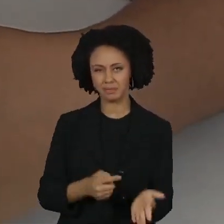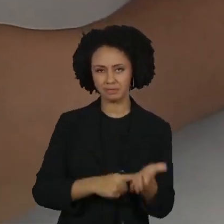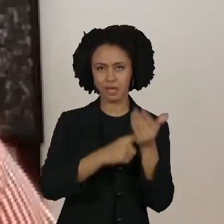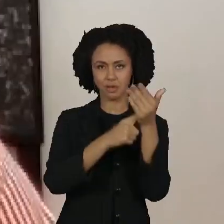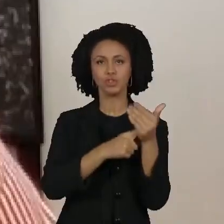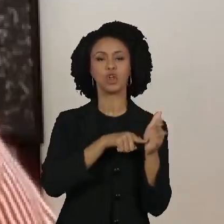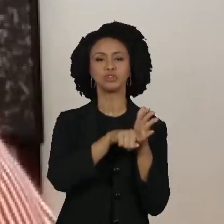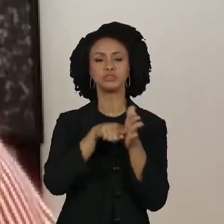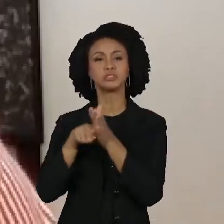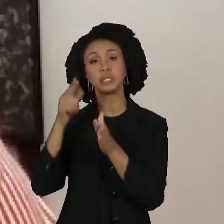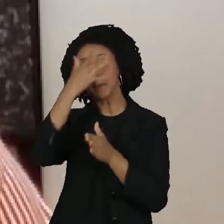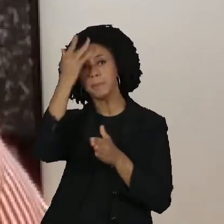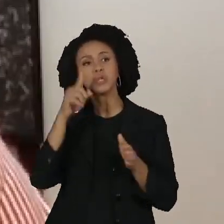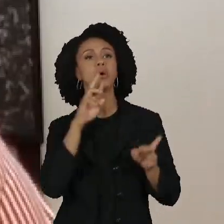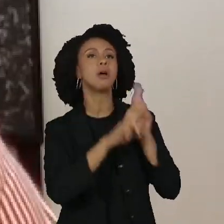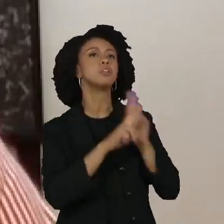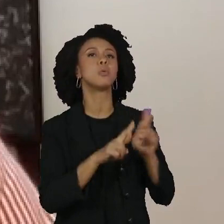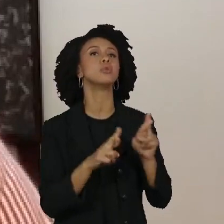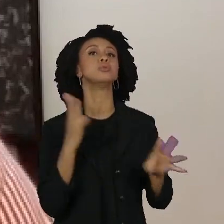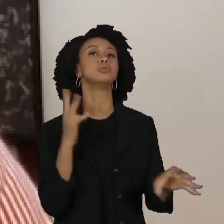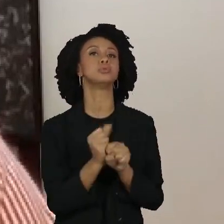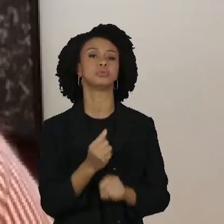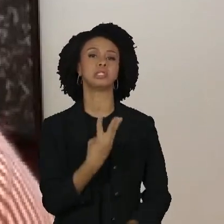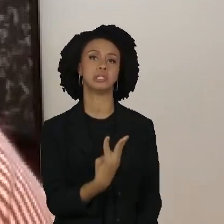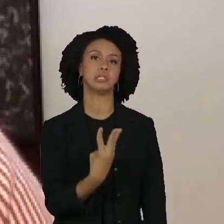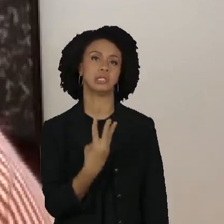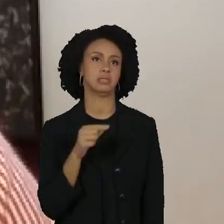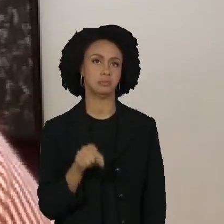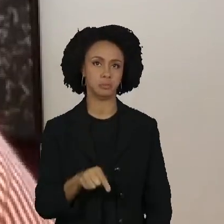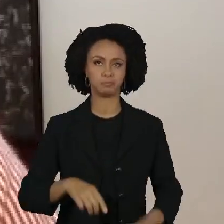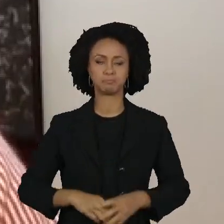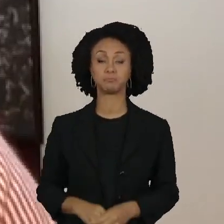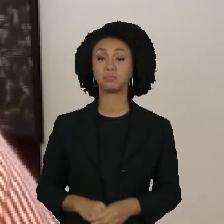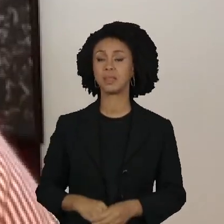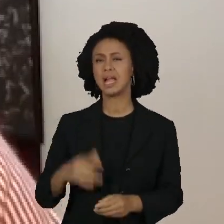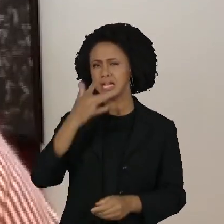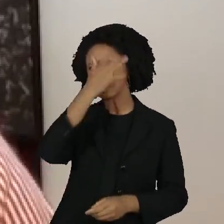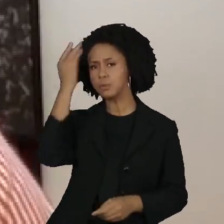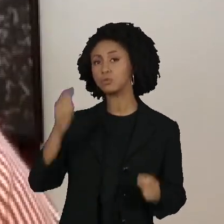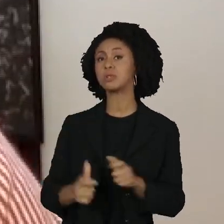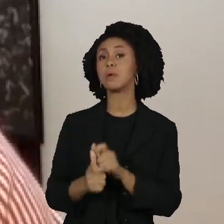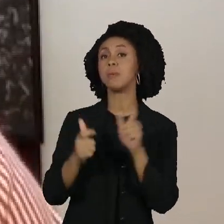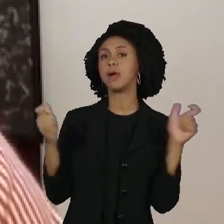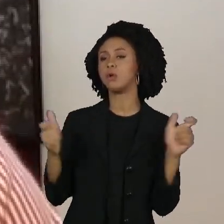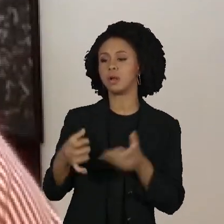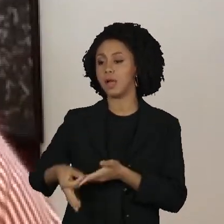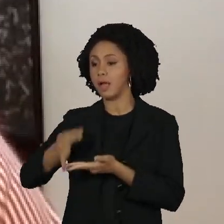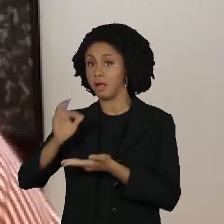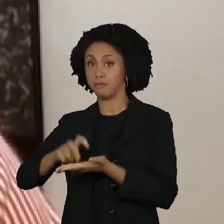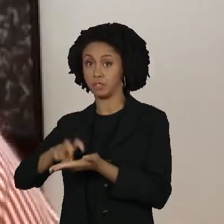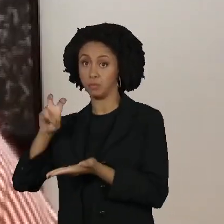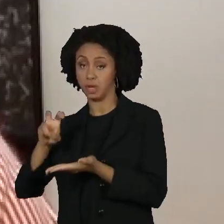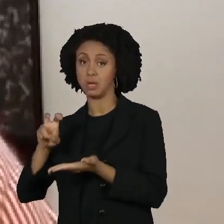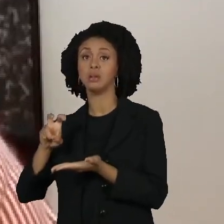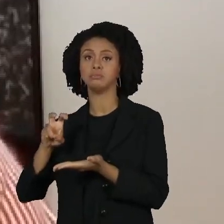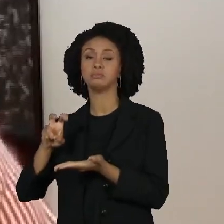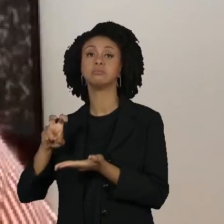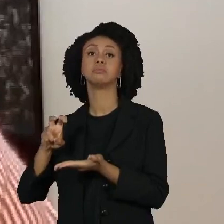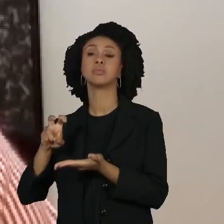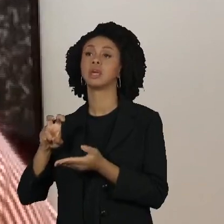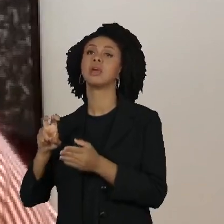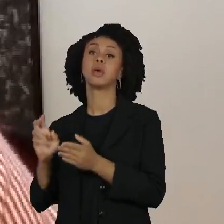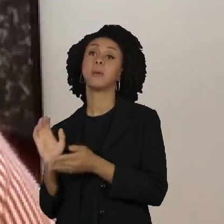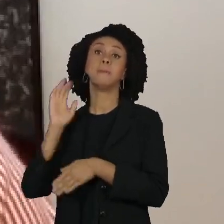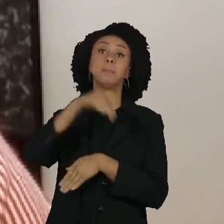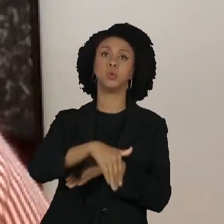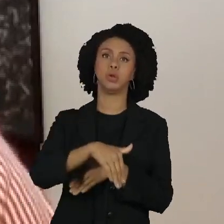pessoas. As pessoas têm o hábito de tomar um café da manhã, eventualmente, passar o período todo da manhã sem comer nada,